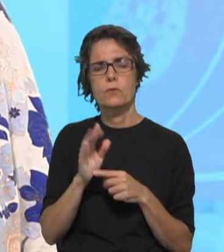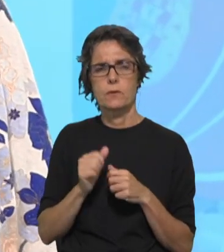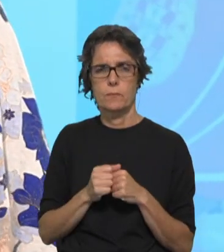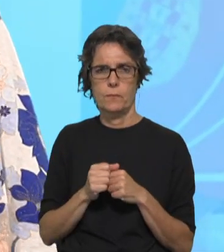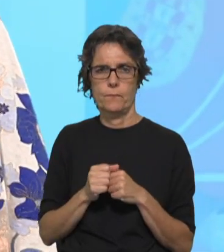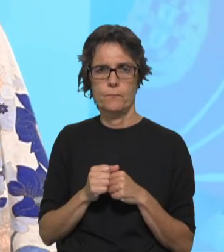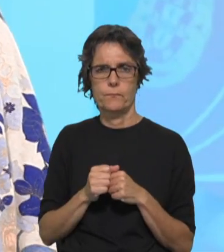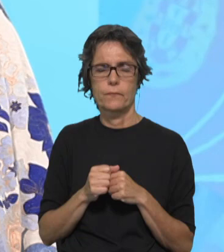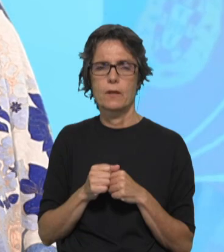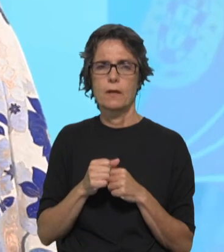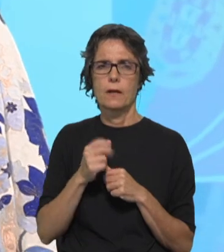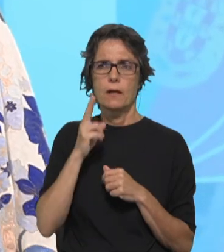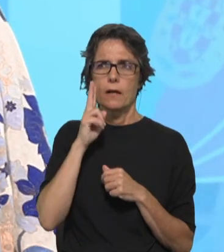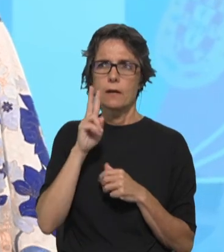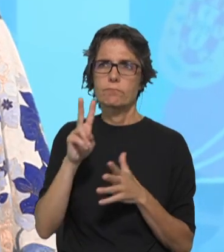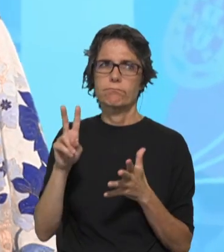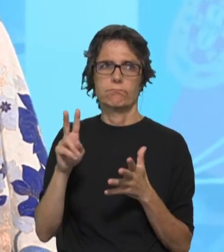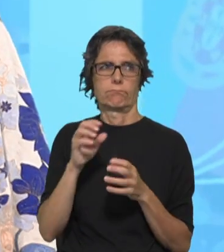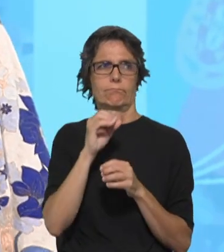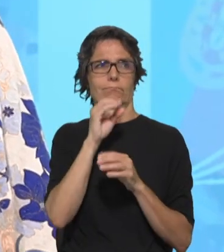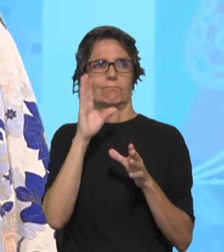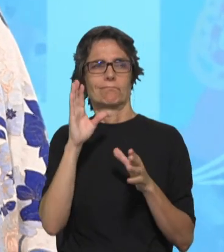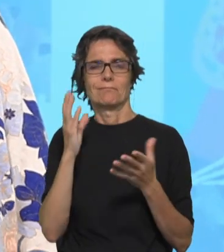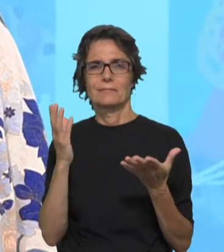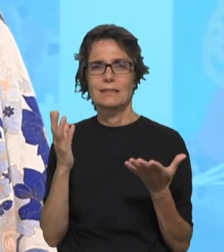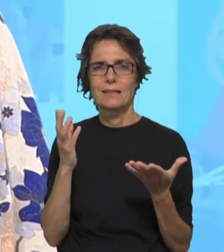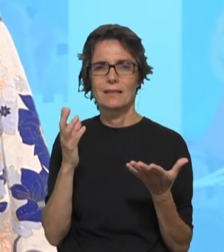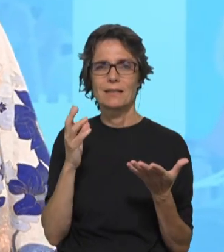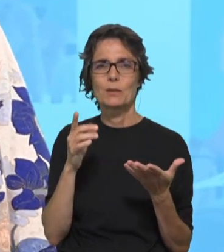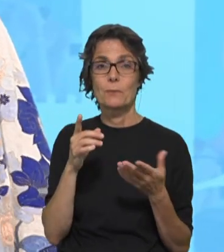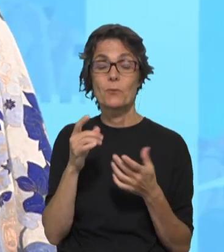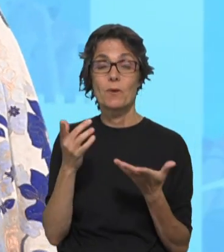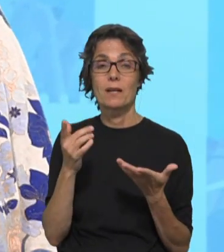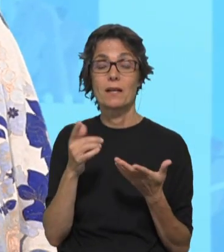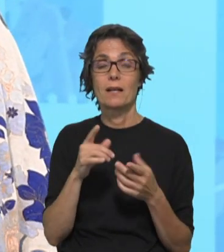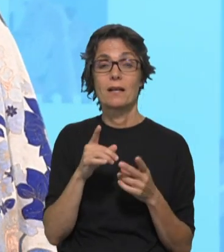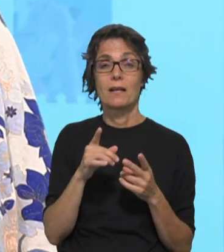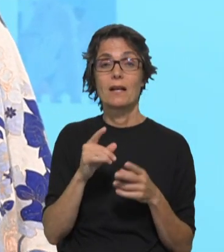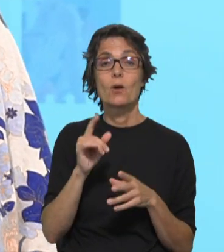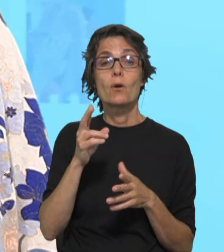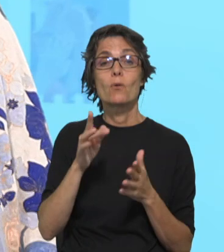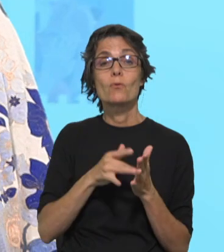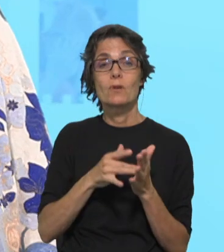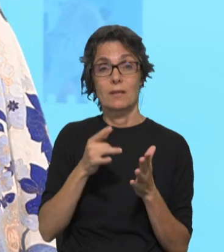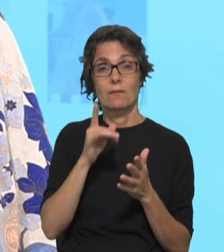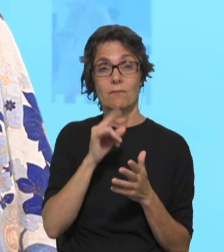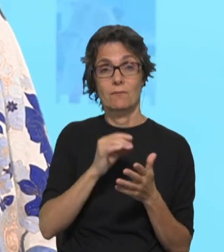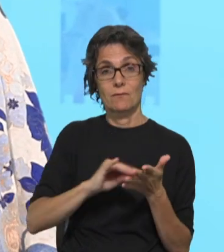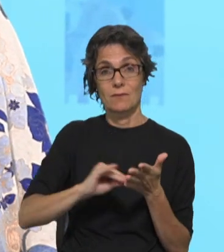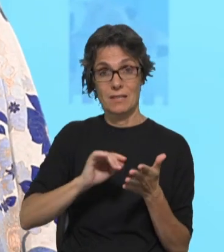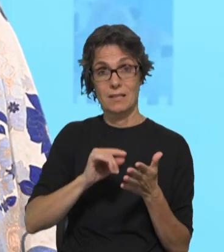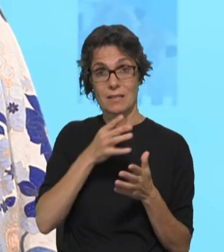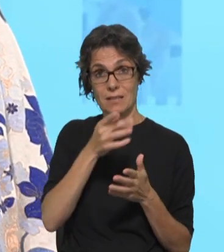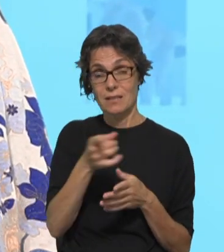contemplar, maravilhar-se, como dizia a Rachel Carson, no famoso livro dela, mas que são